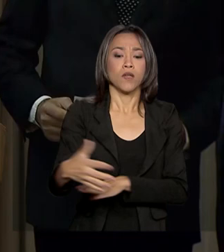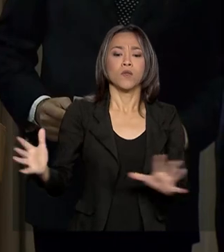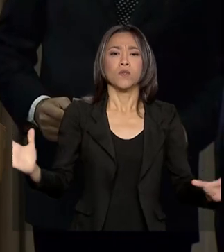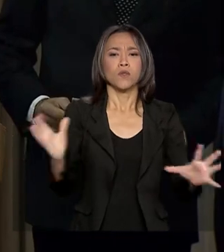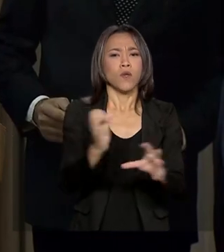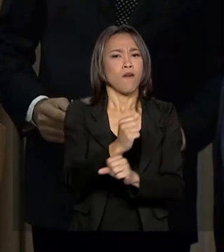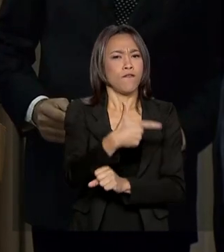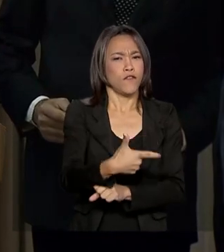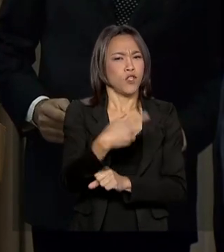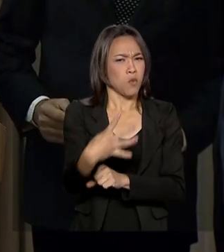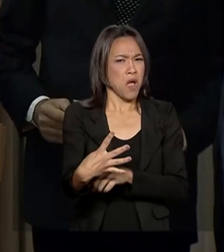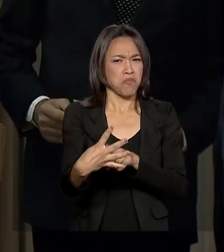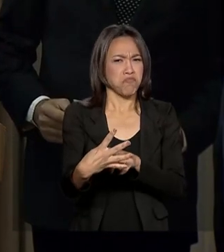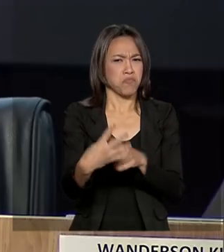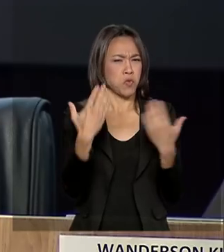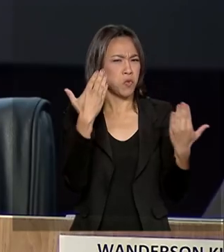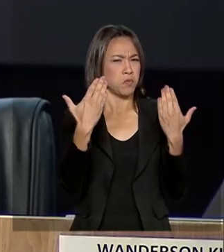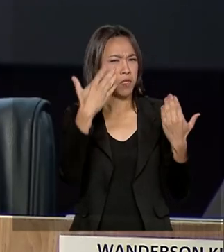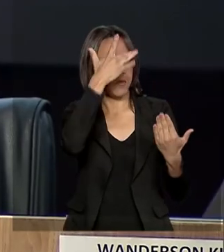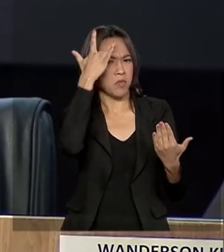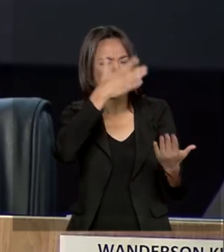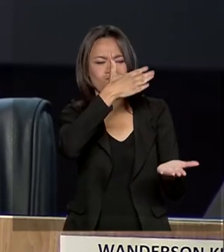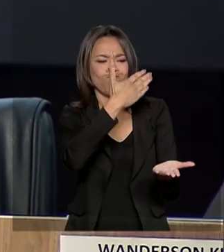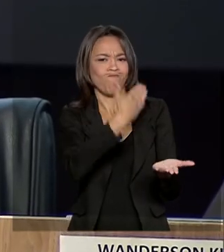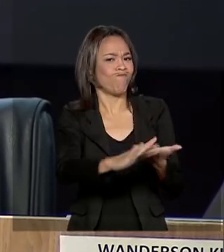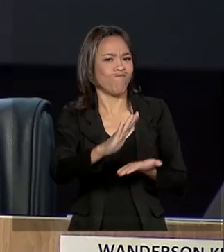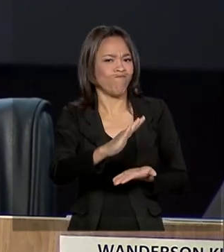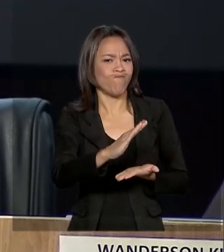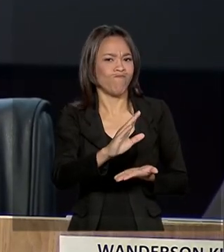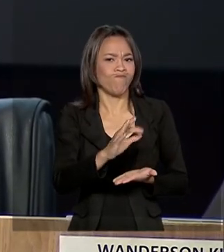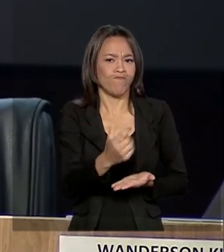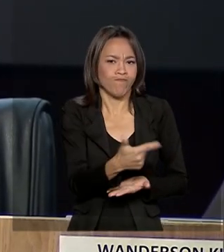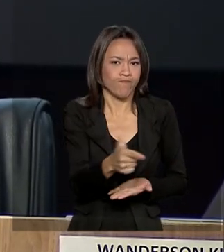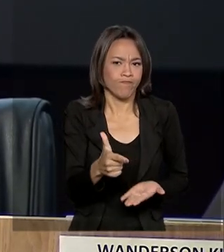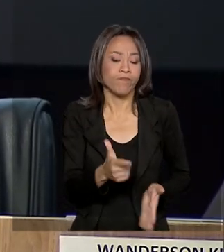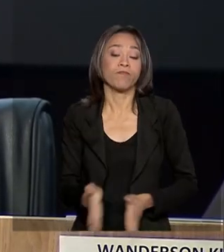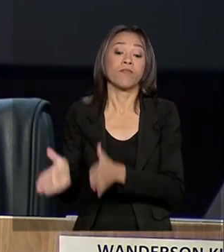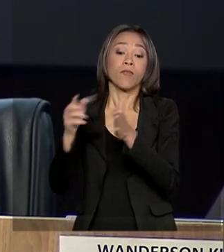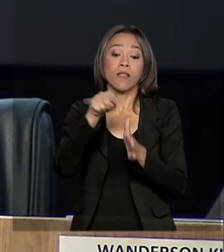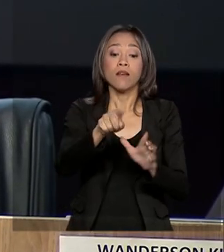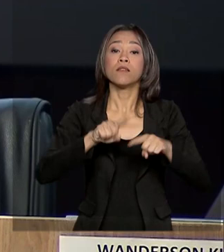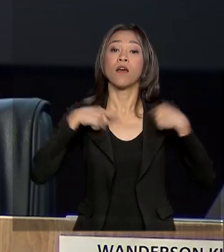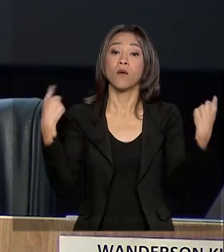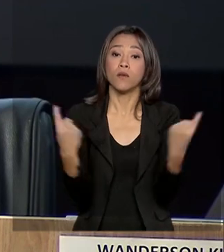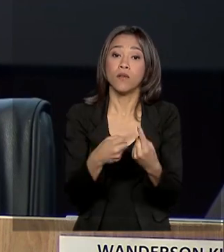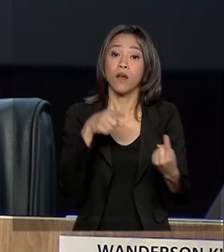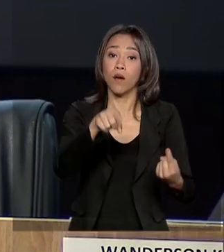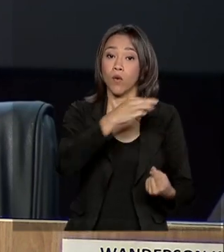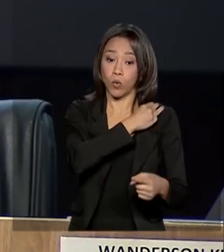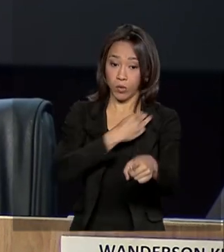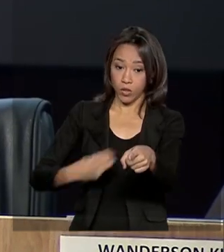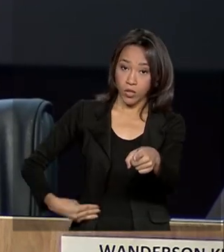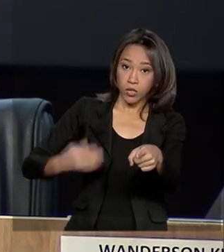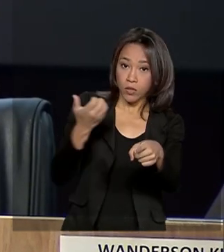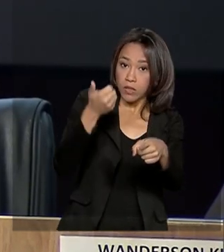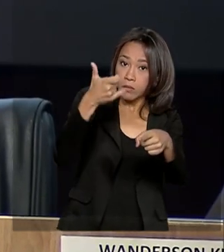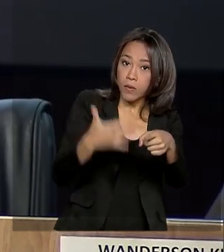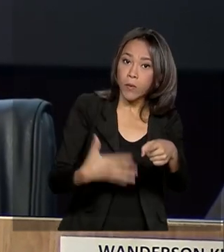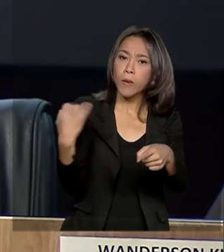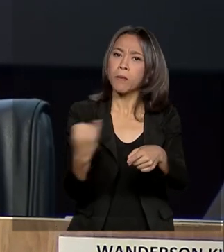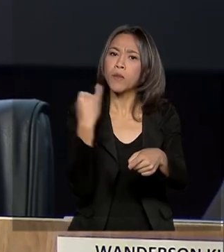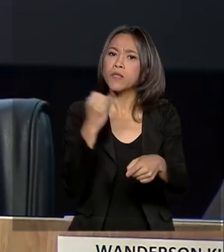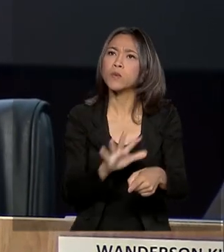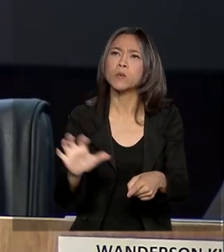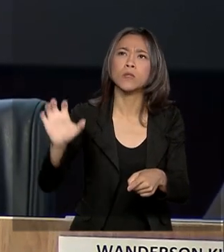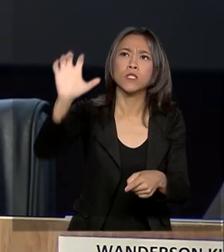suspeitas foram descartadas. Na reunião, o ministro da Saúde, Luiz Henrique Mandetta, destacou a importância dos estados